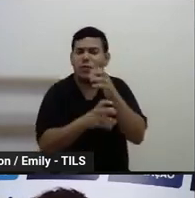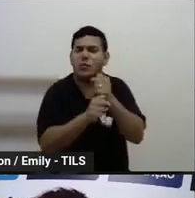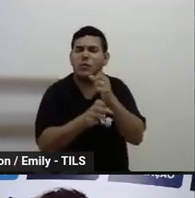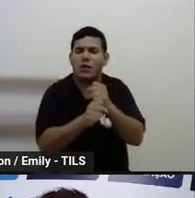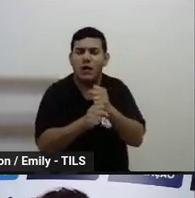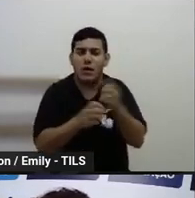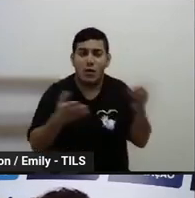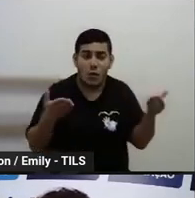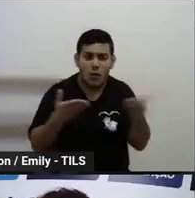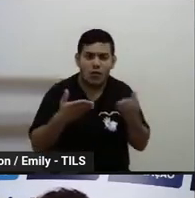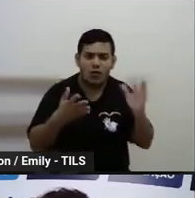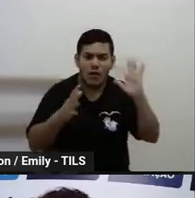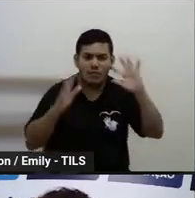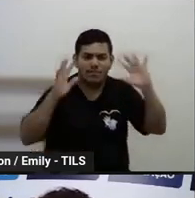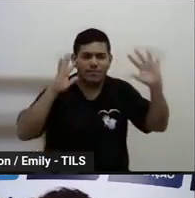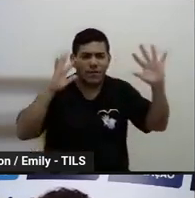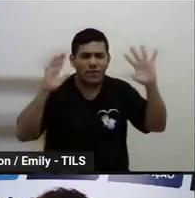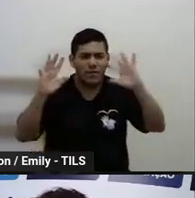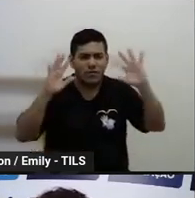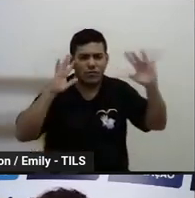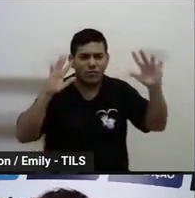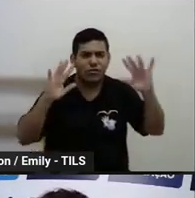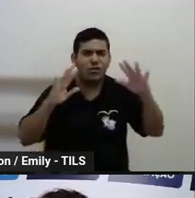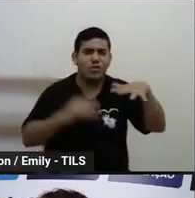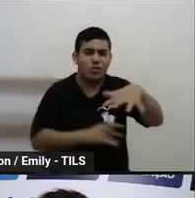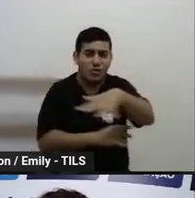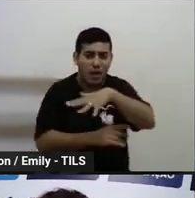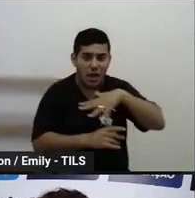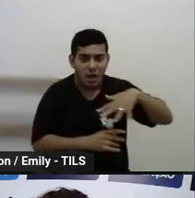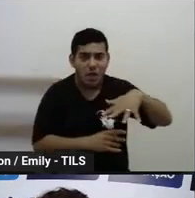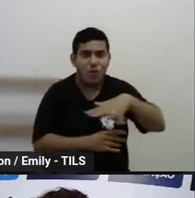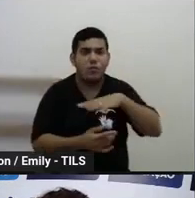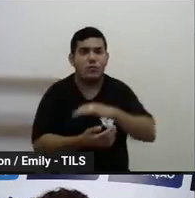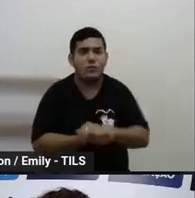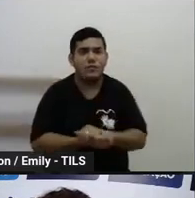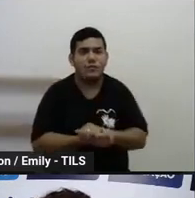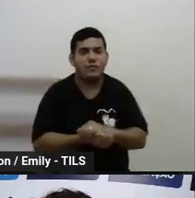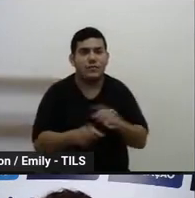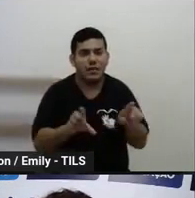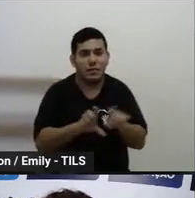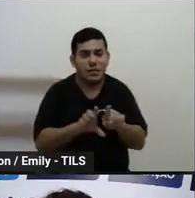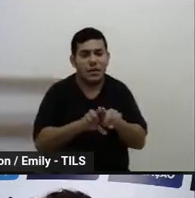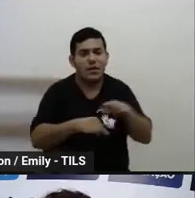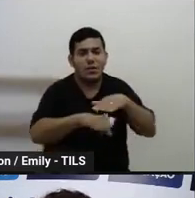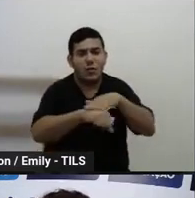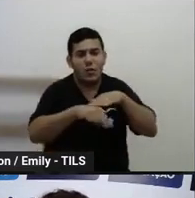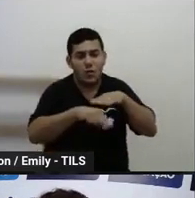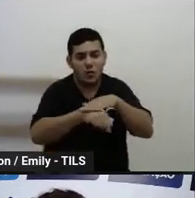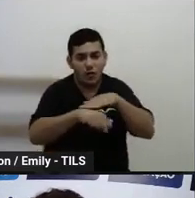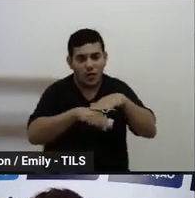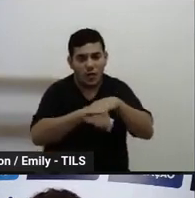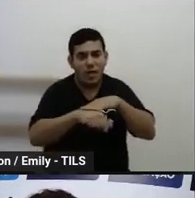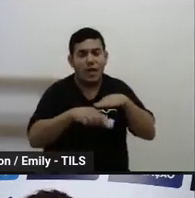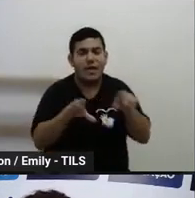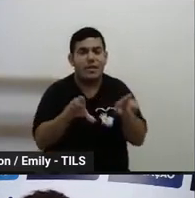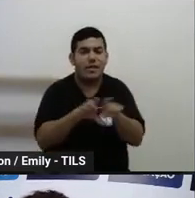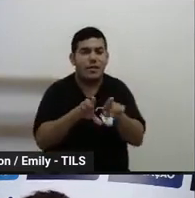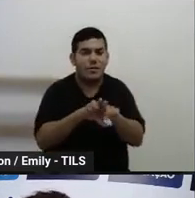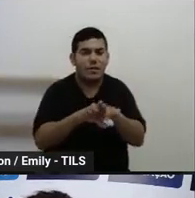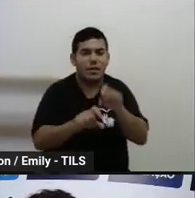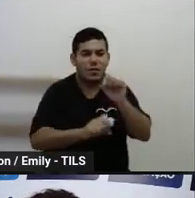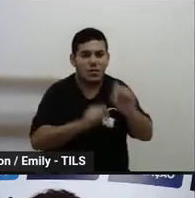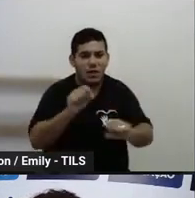a gente vai refletir um pouco sobre o resultado geral do município, conversar um pouco sobre esses resultados e, em seguida,